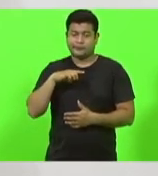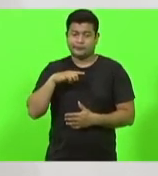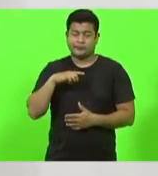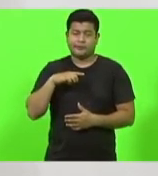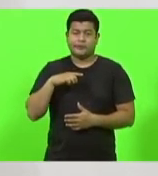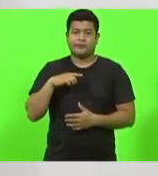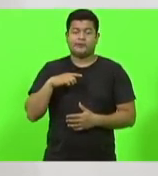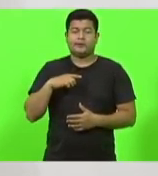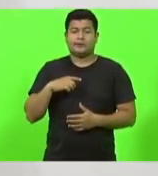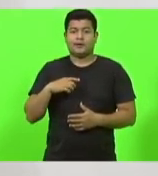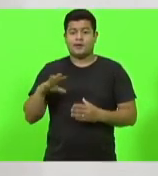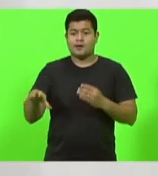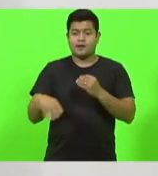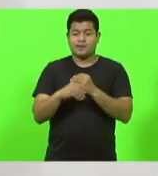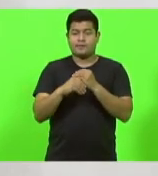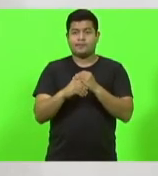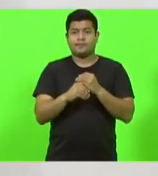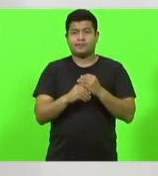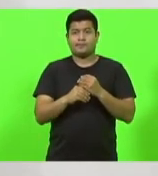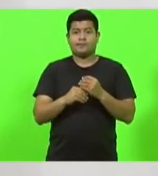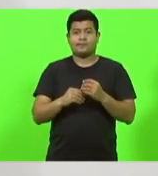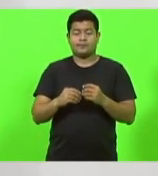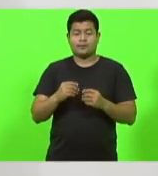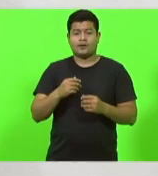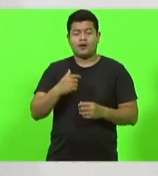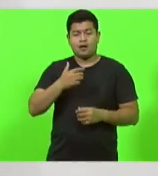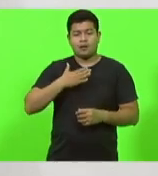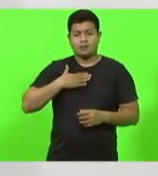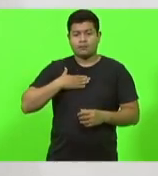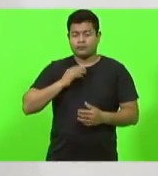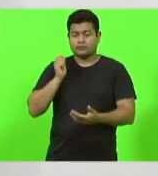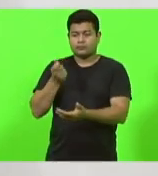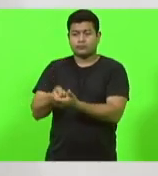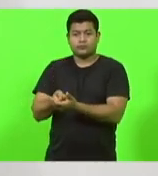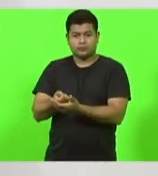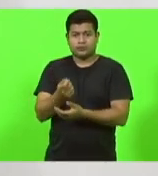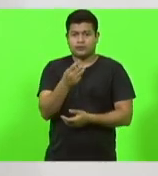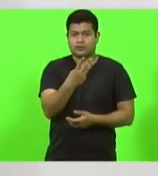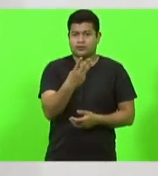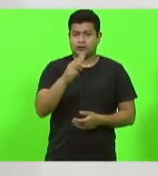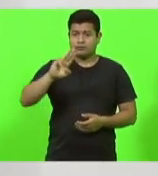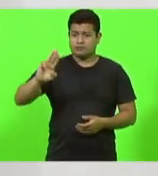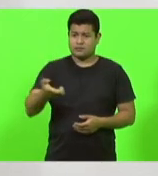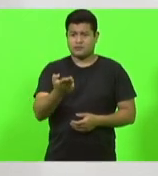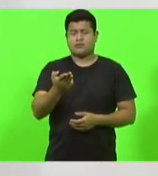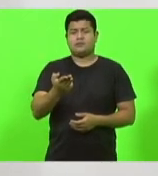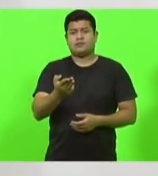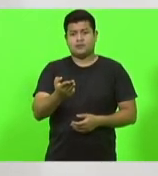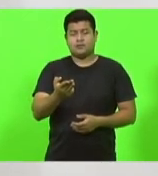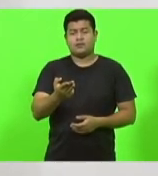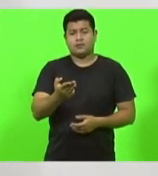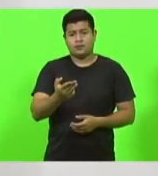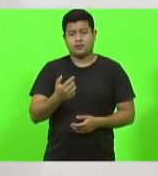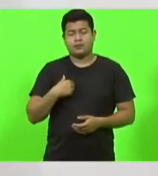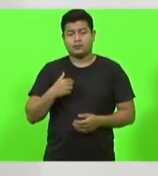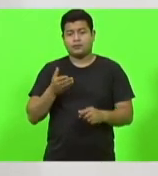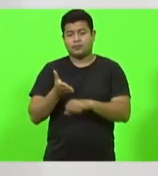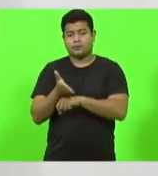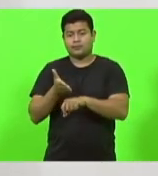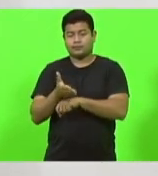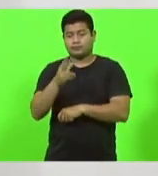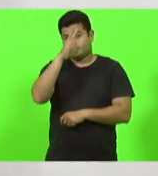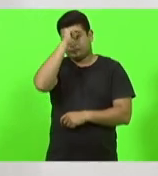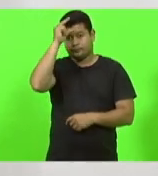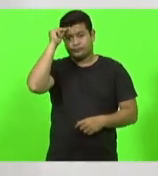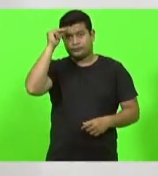com a emenda parlamentar do deputado Volmey Weber na ordem de mais de 3 milhões de reais, com a participação da Prefeitura Municipal de Brasso